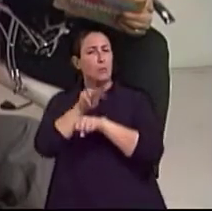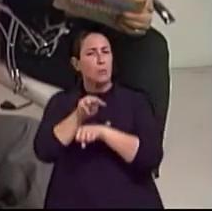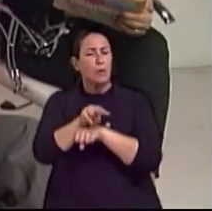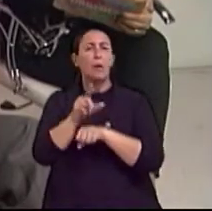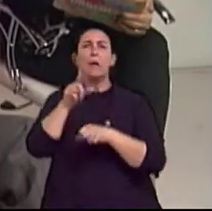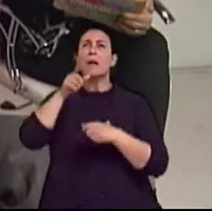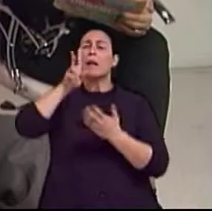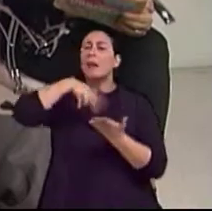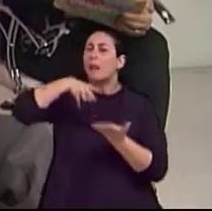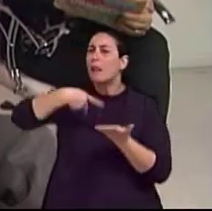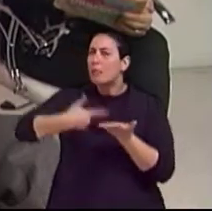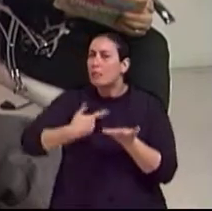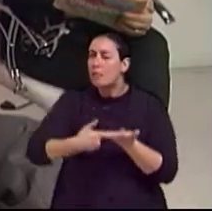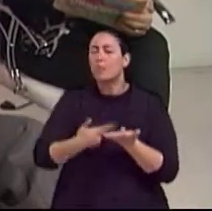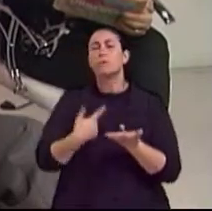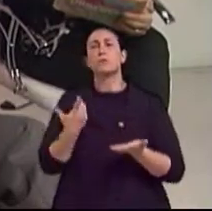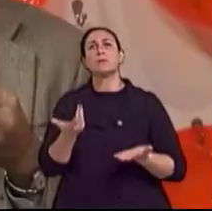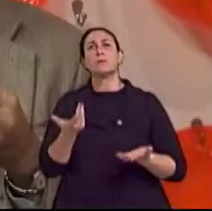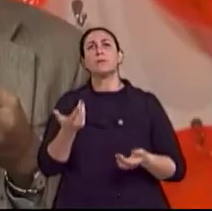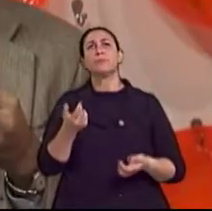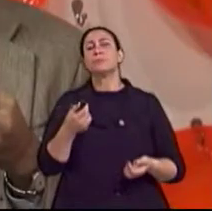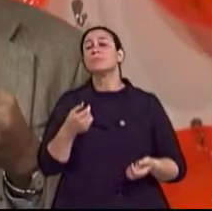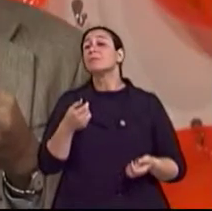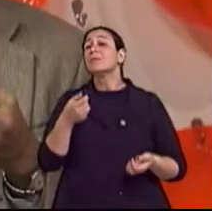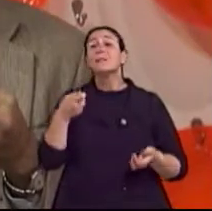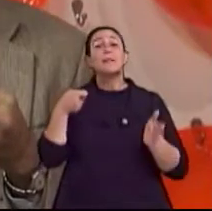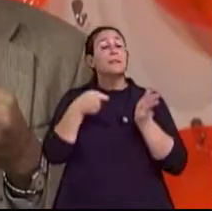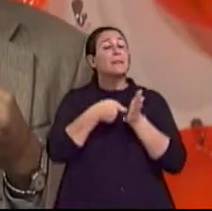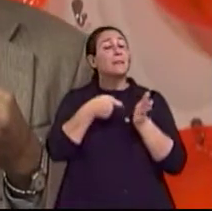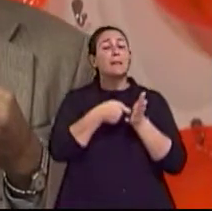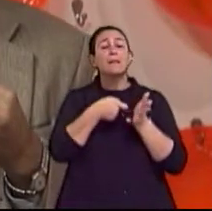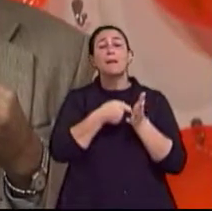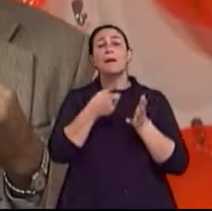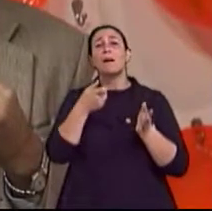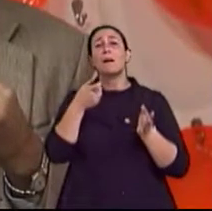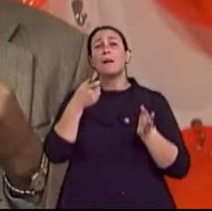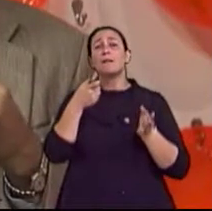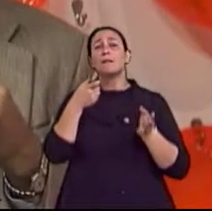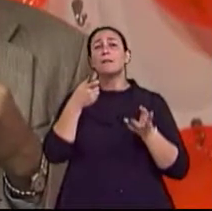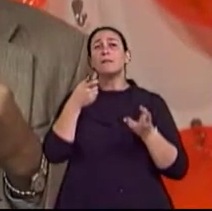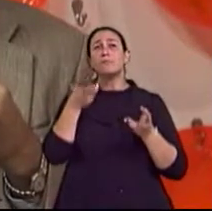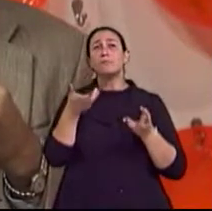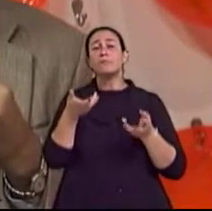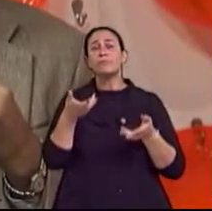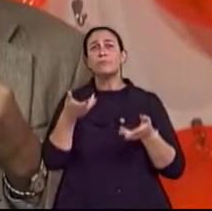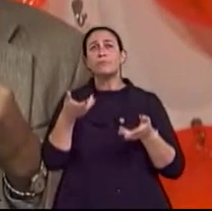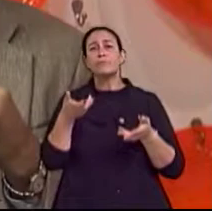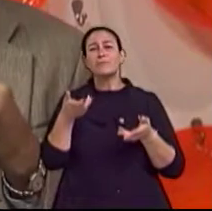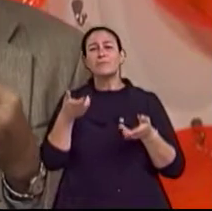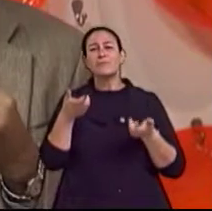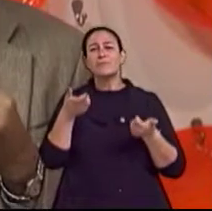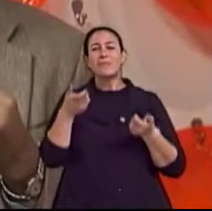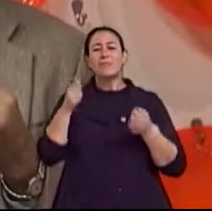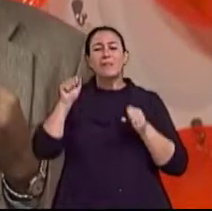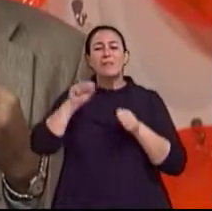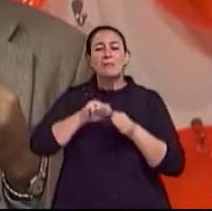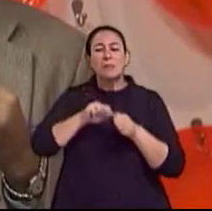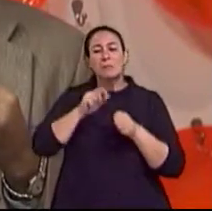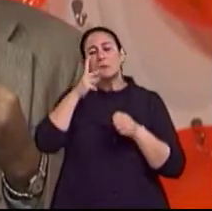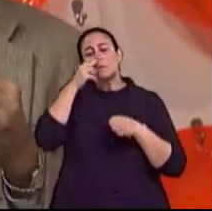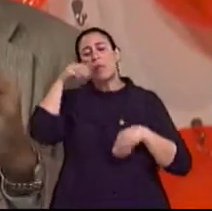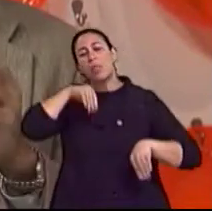ler livros, e tentar não reagir de modo depressivo ou,